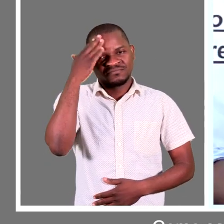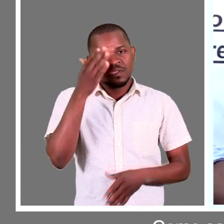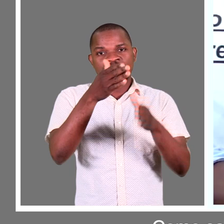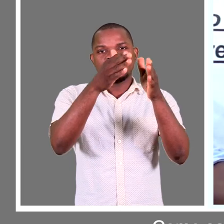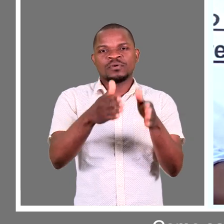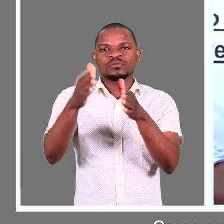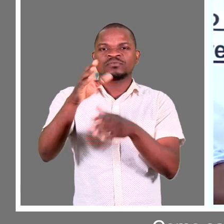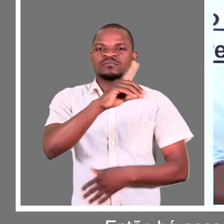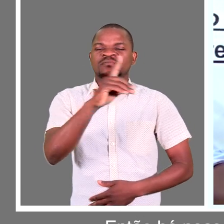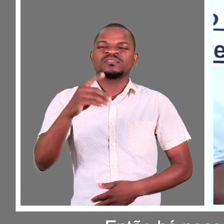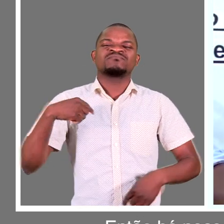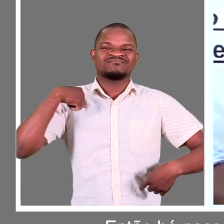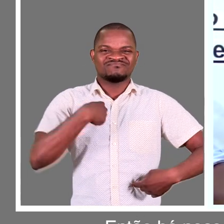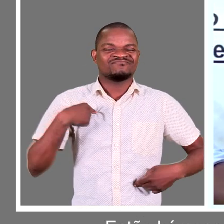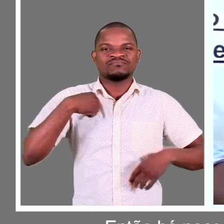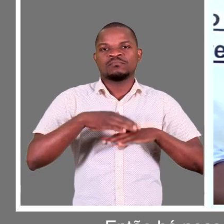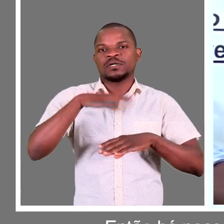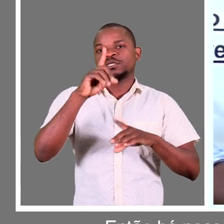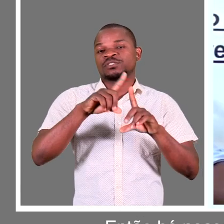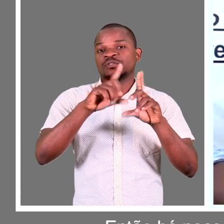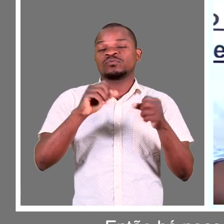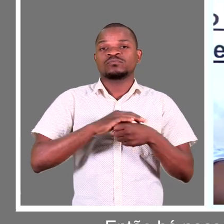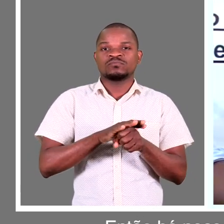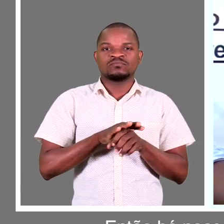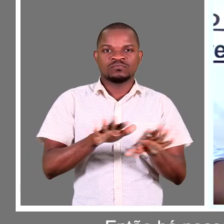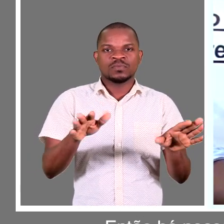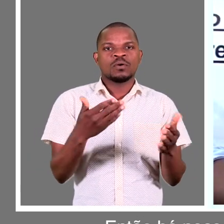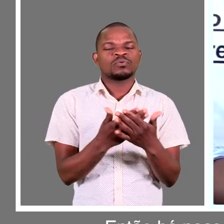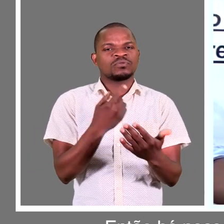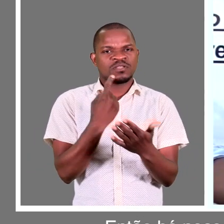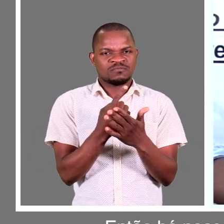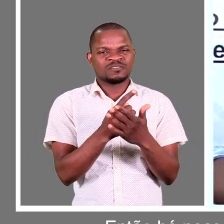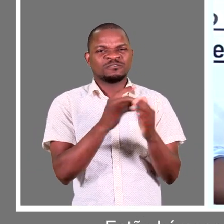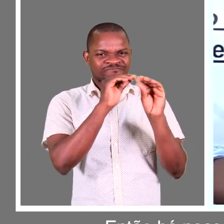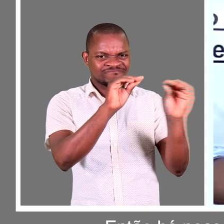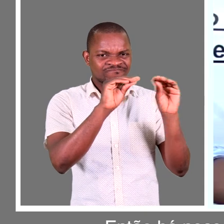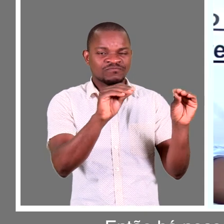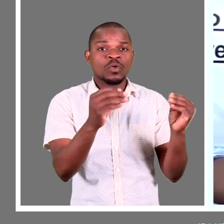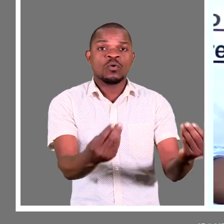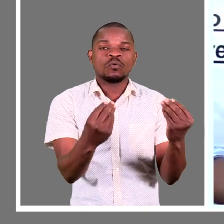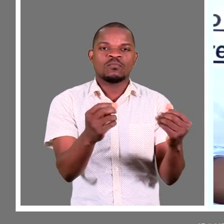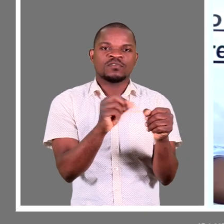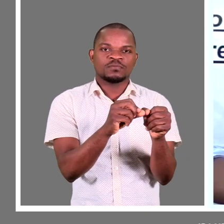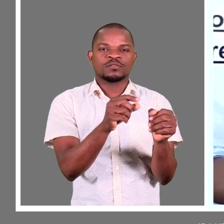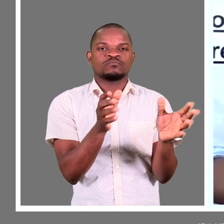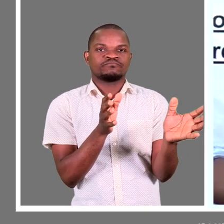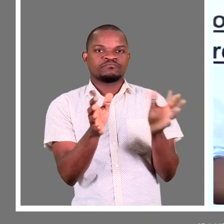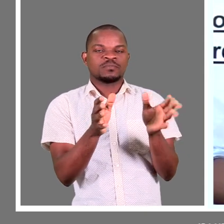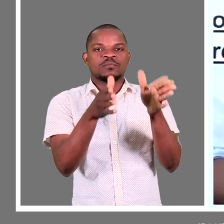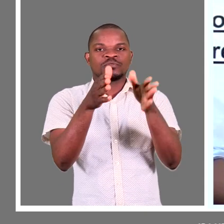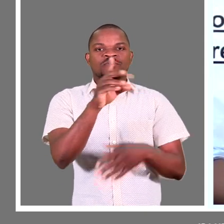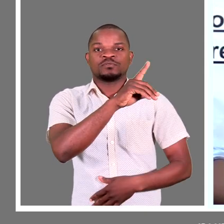no âmbito da Covid-19. Então, há necessidade de preparar os técnicos de saúde em como lidar com pessoas com deficiência numa situação dessas